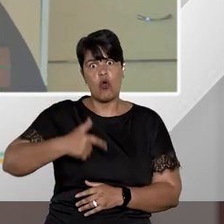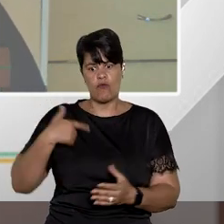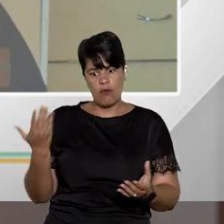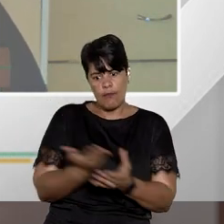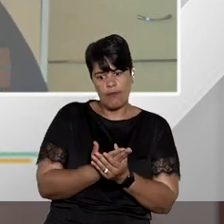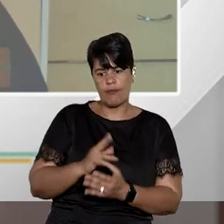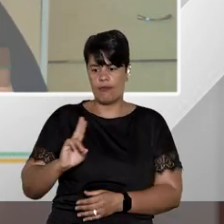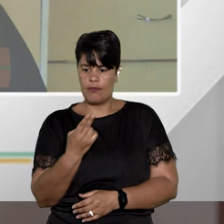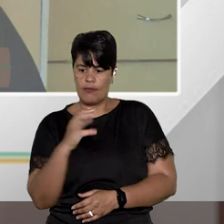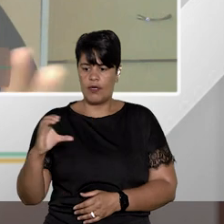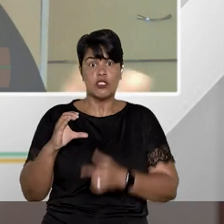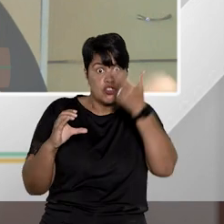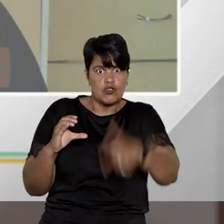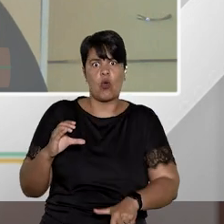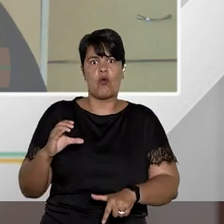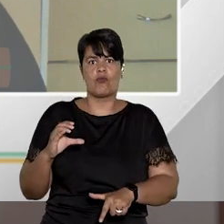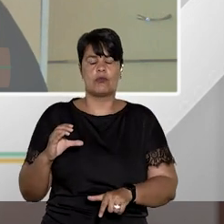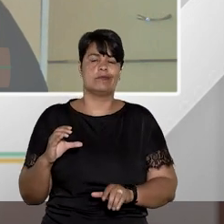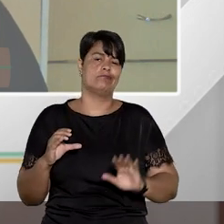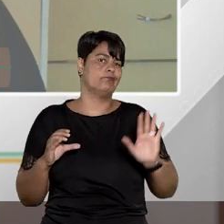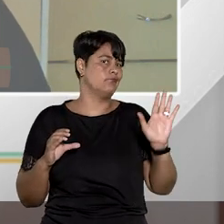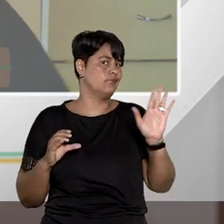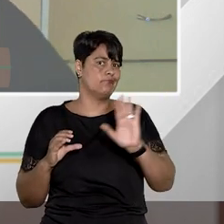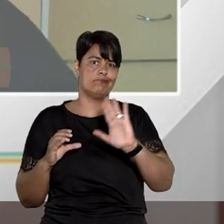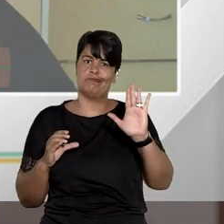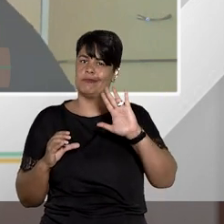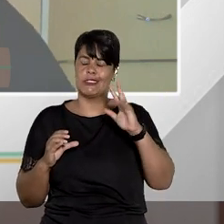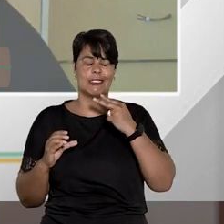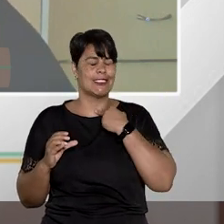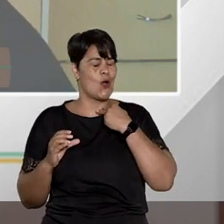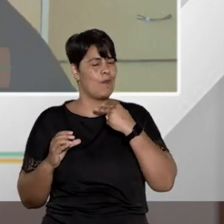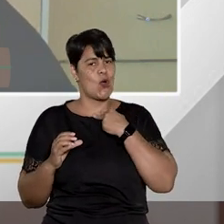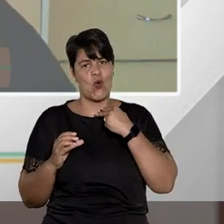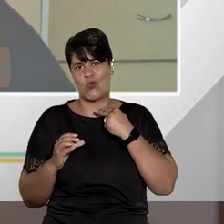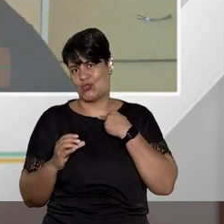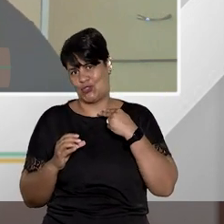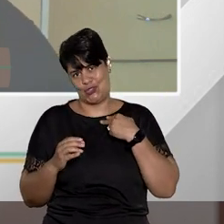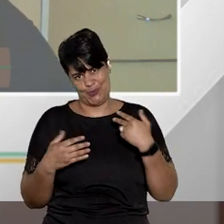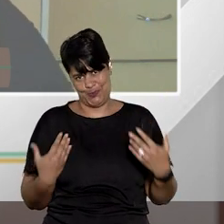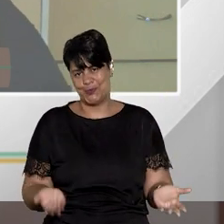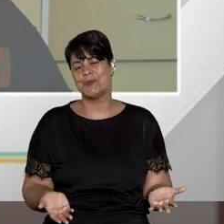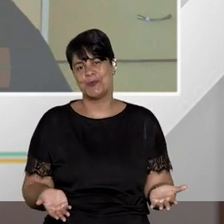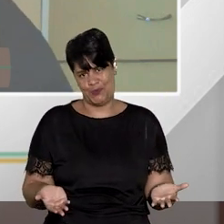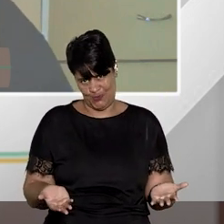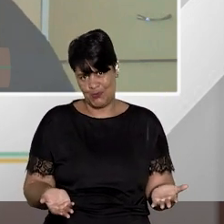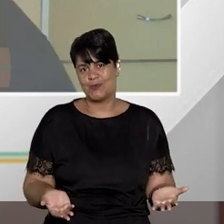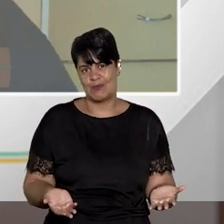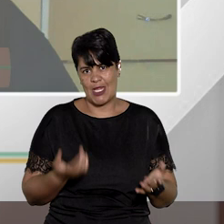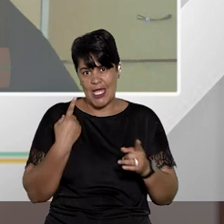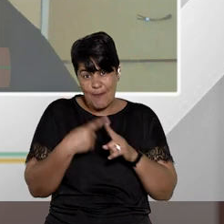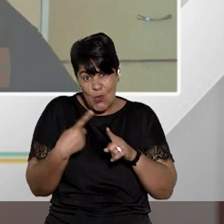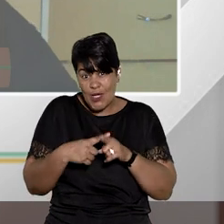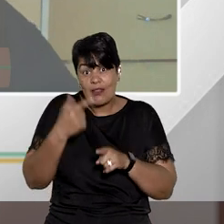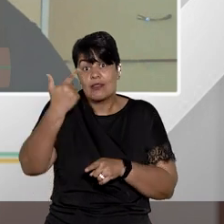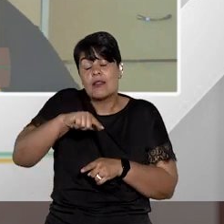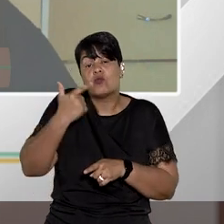o mesmo habeas corpus. É isso que não cabe. O que não cabe é essa mera reiteração, sem ter nenhum fato novo, sem